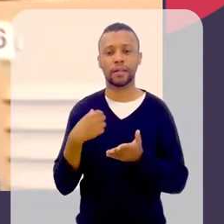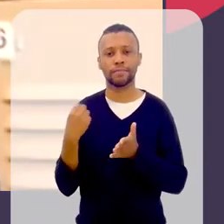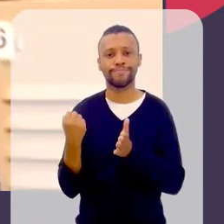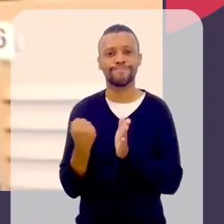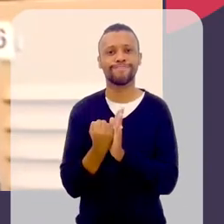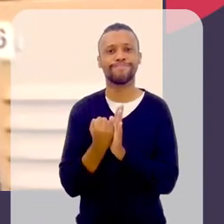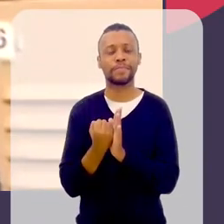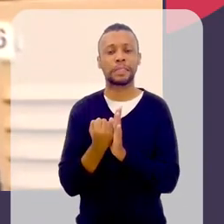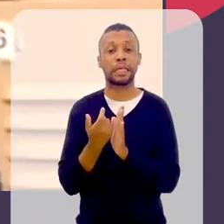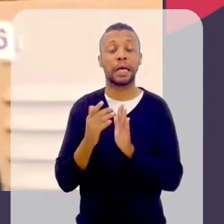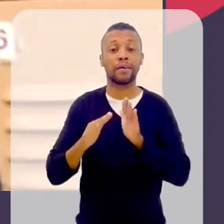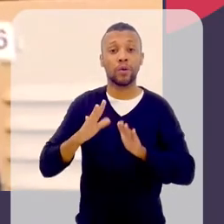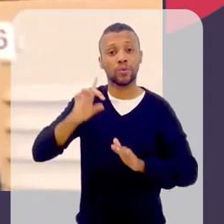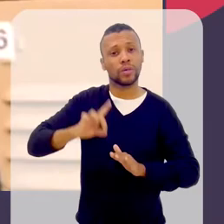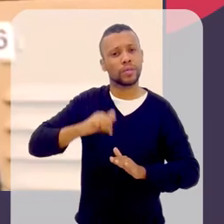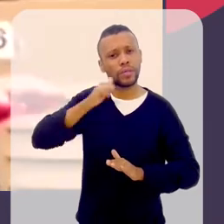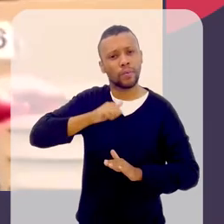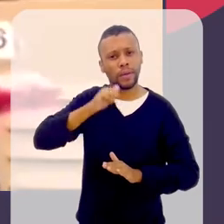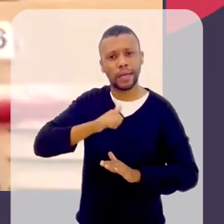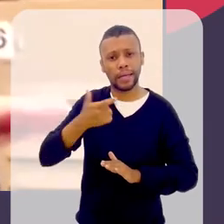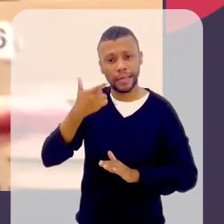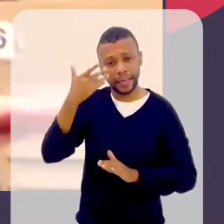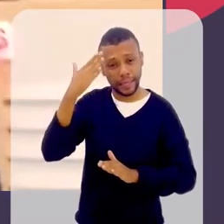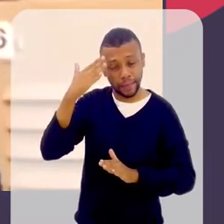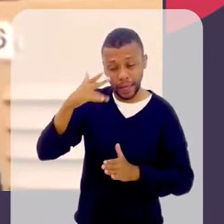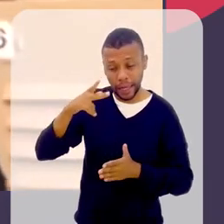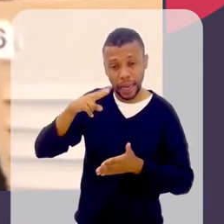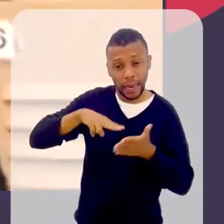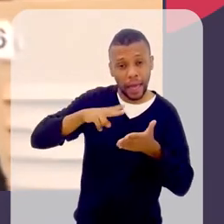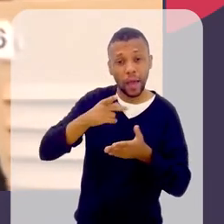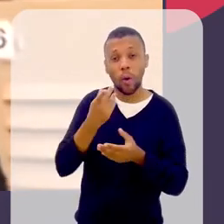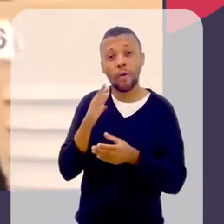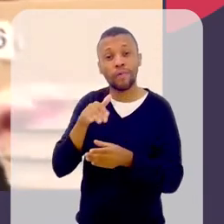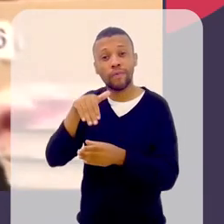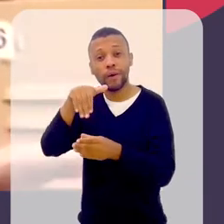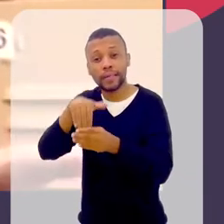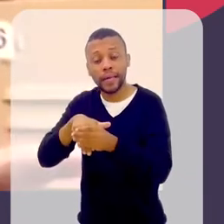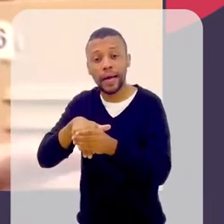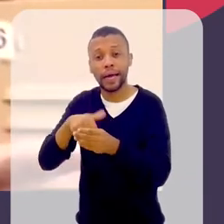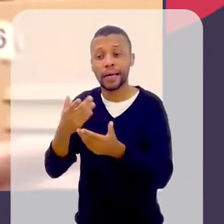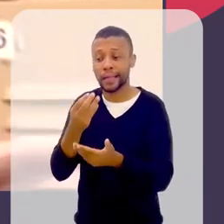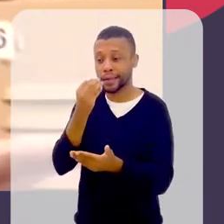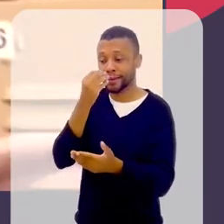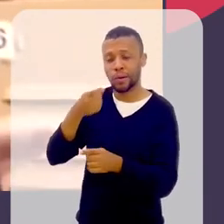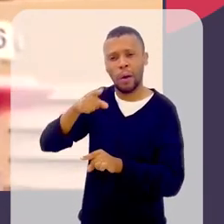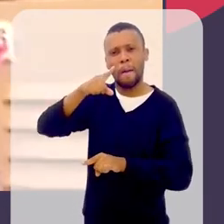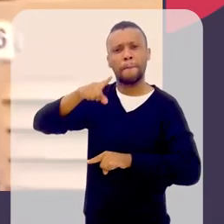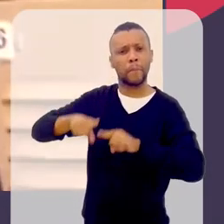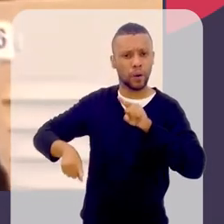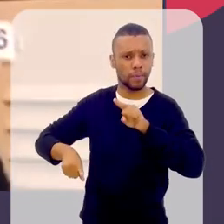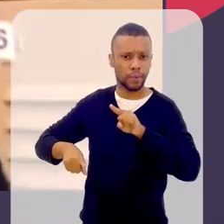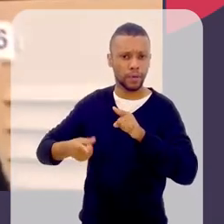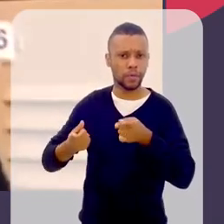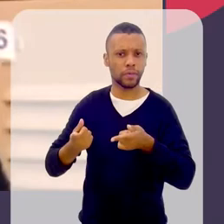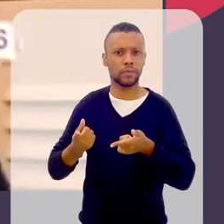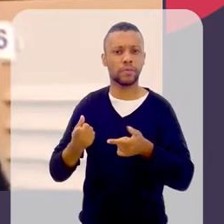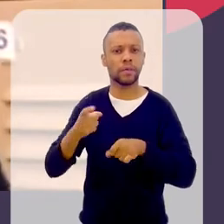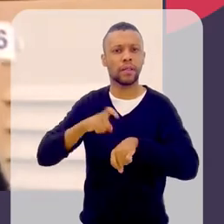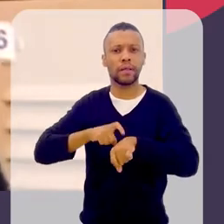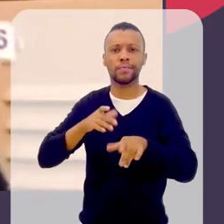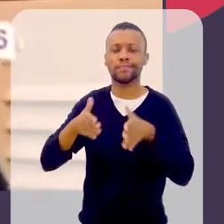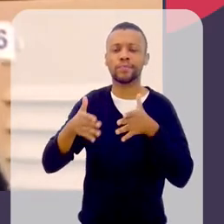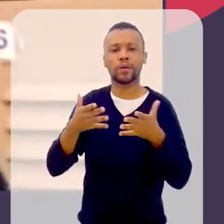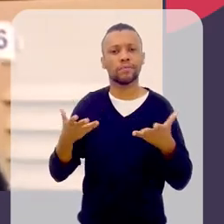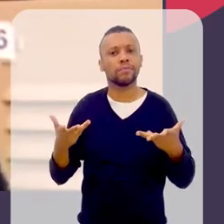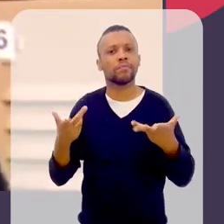Era negado as mulheres a direitos de ler até pouco tempo atrás, de votar pouquíssimo tempo atrás. Então, eu acho